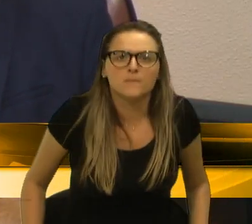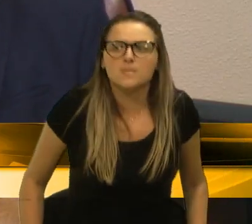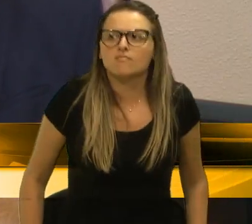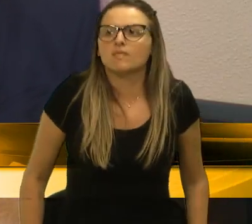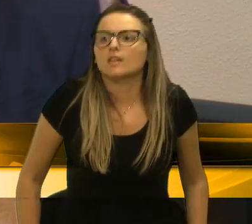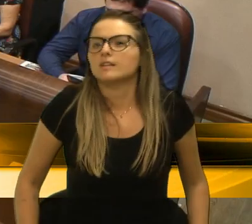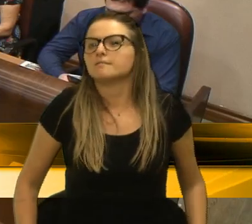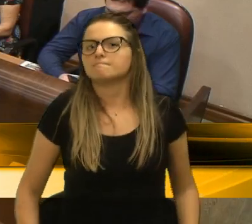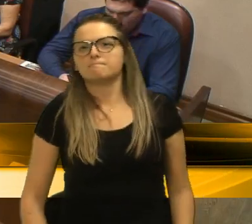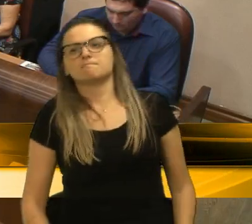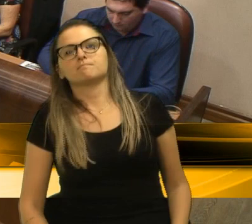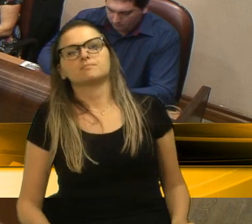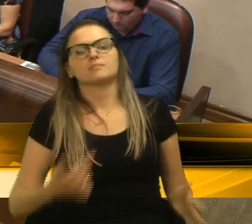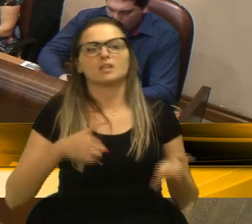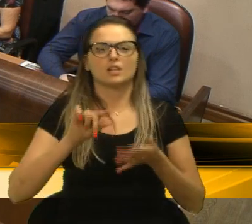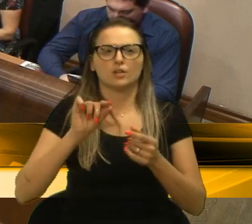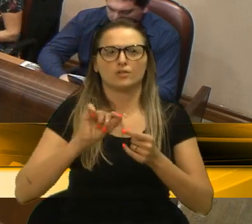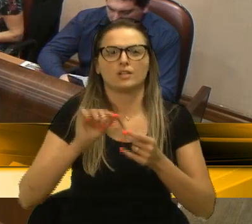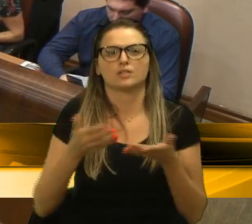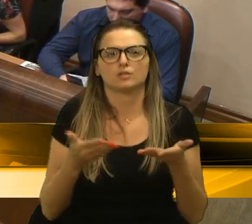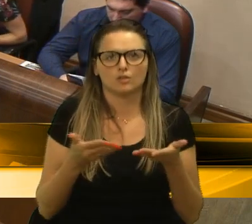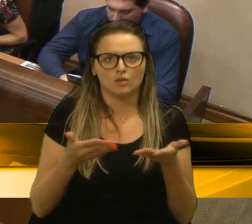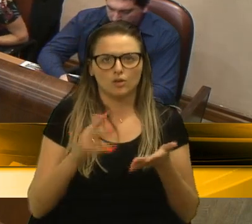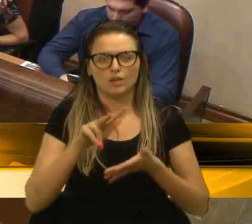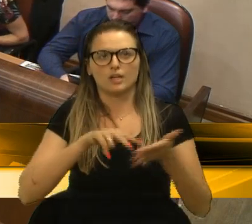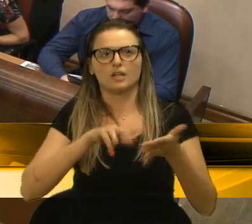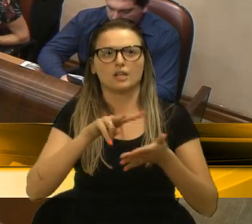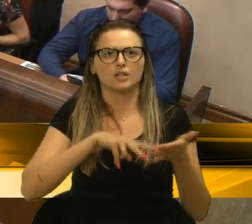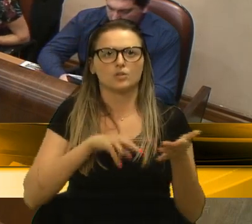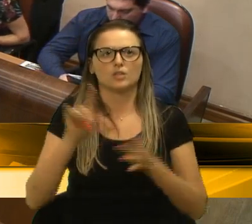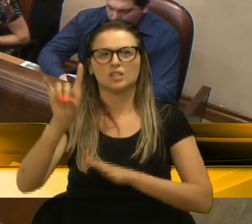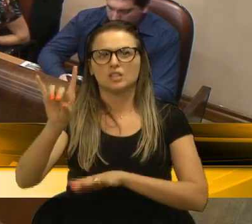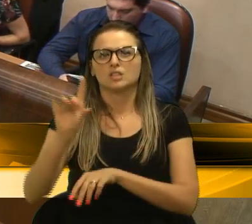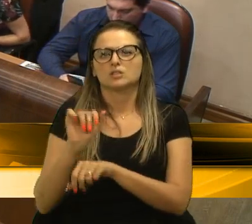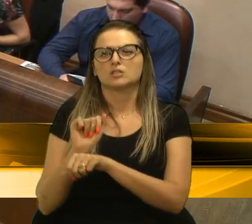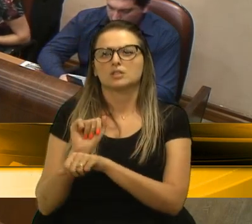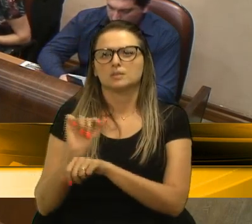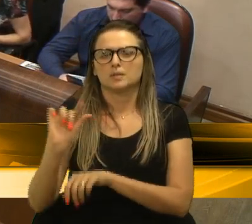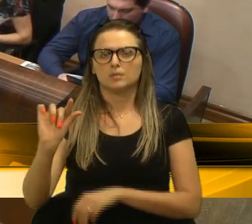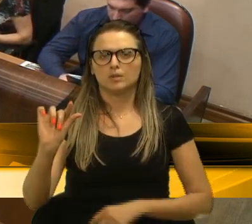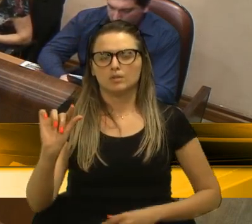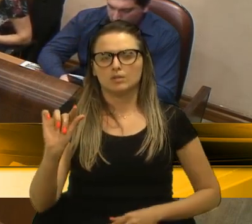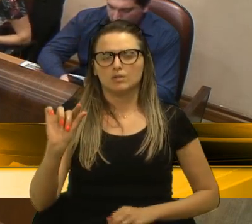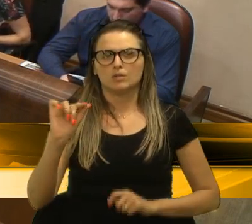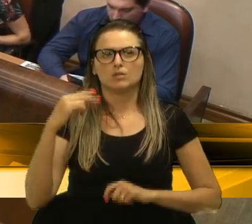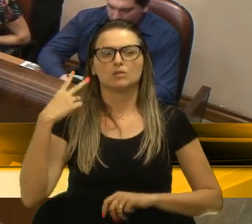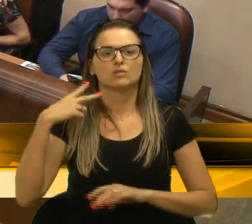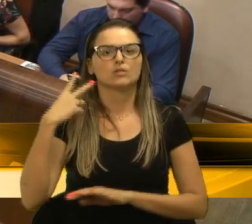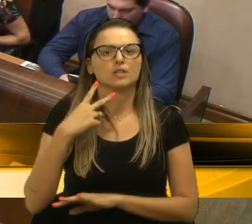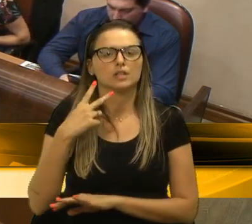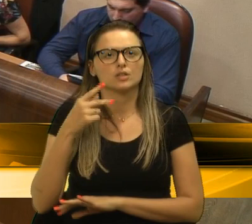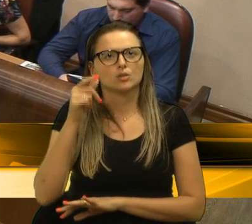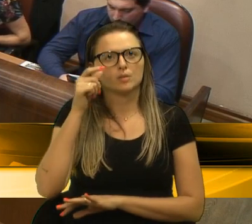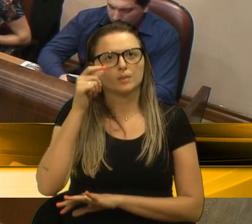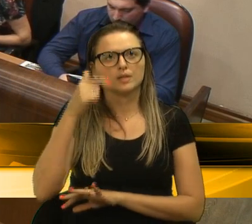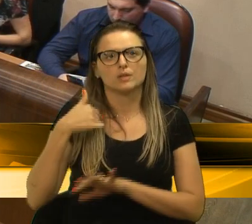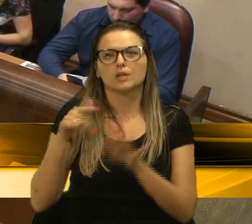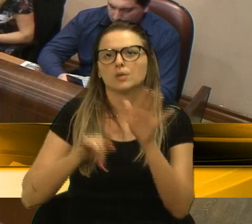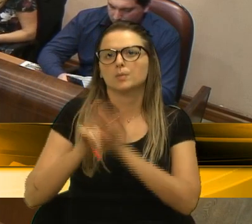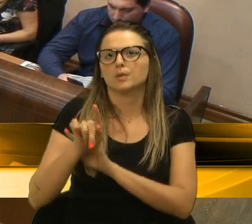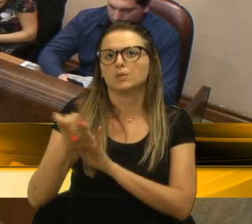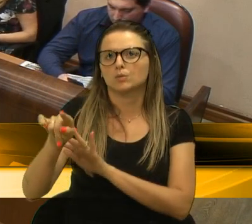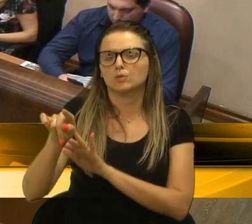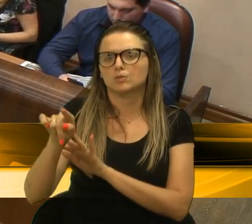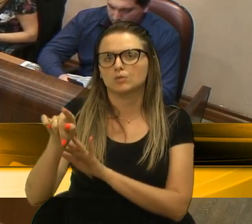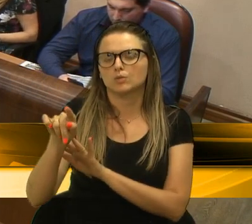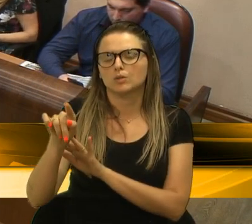Passo a leitura para o vereador Só um instantinho, vereador Périco, eu consulto os procuradores,